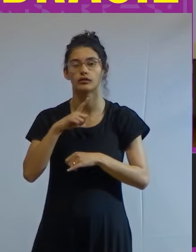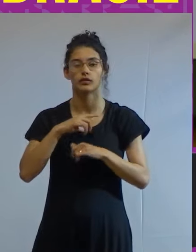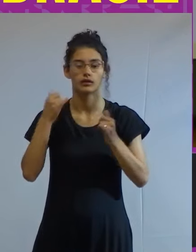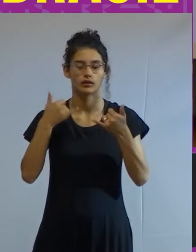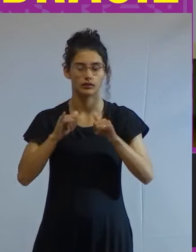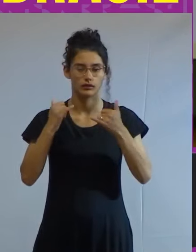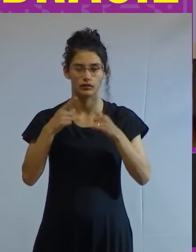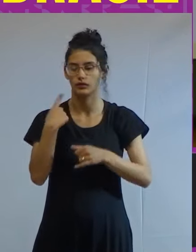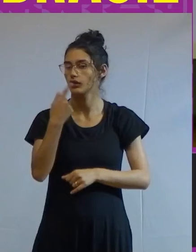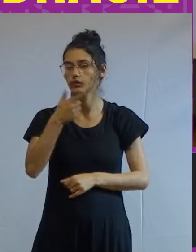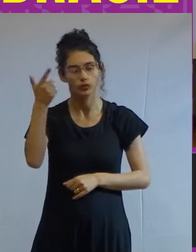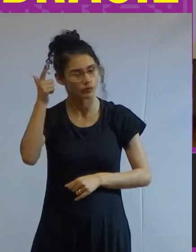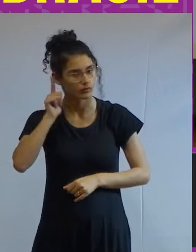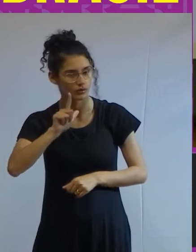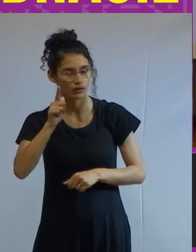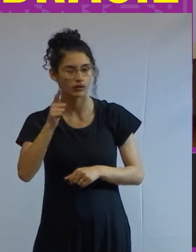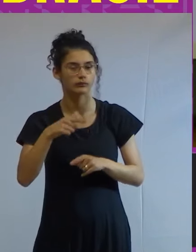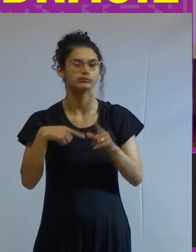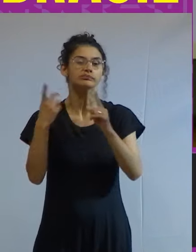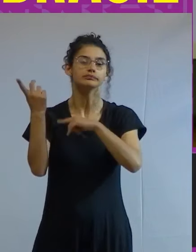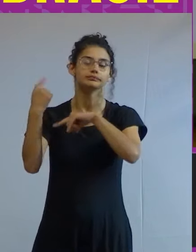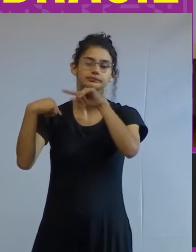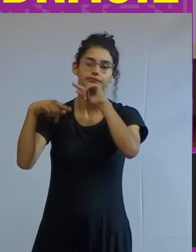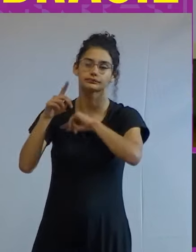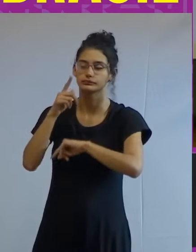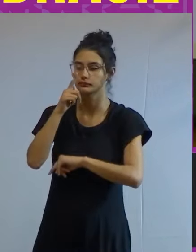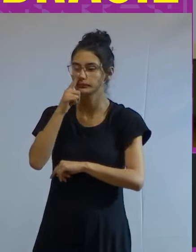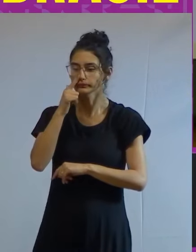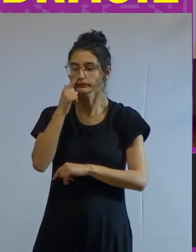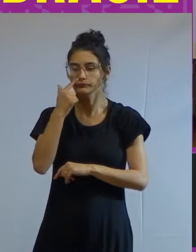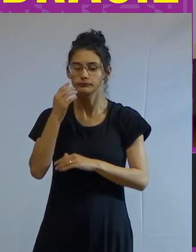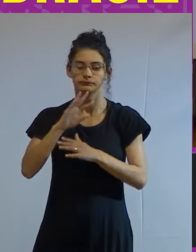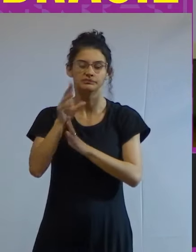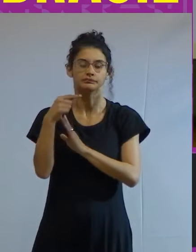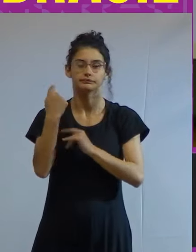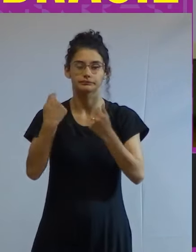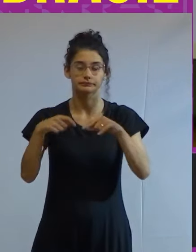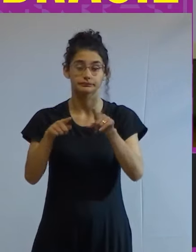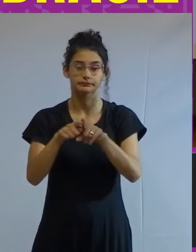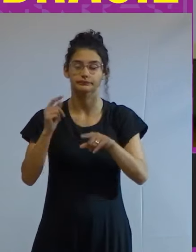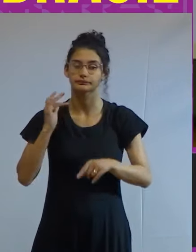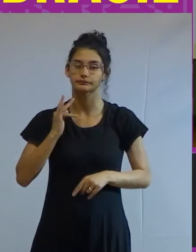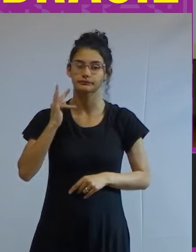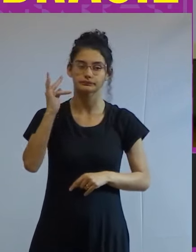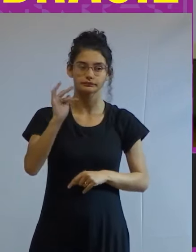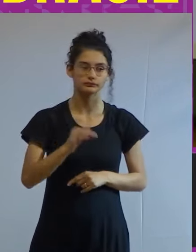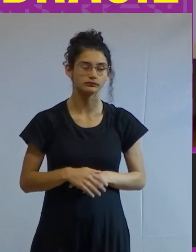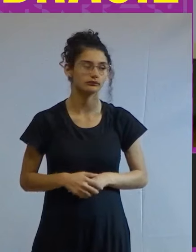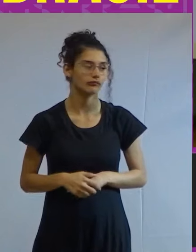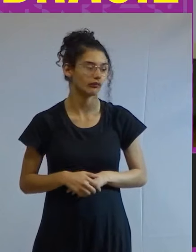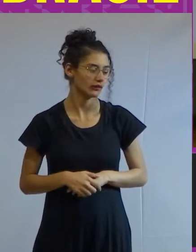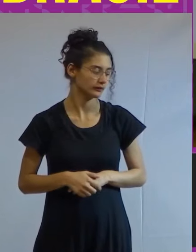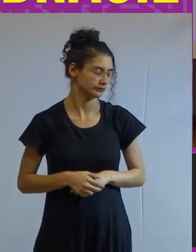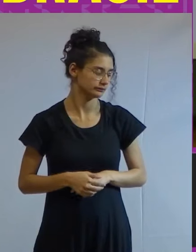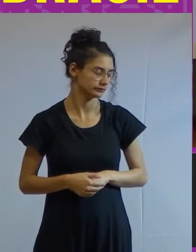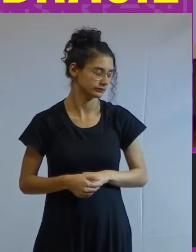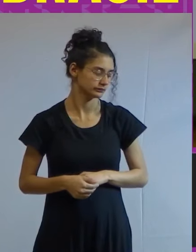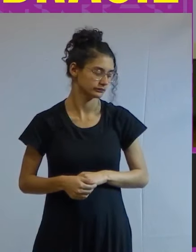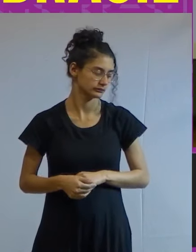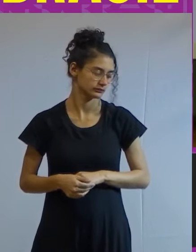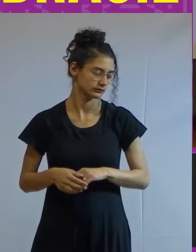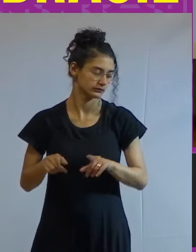energética nós não vamos conseguir crescer eu acho no que a gente precisa para o futuro e